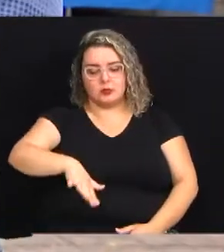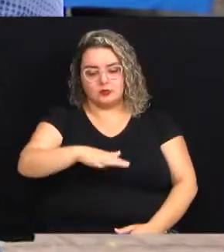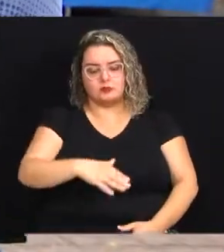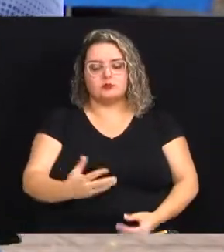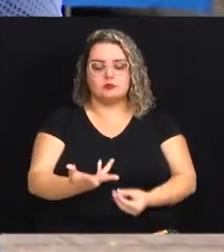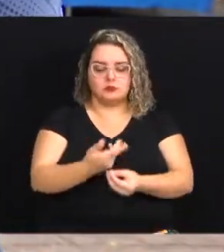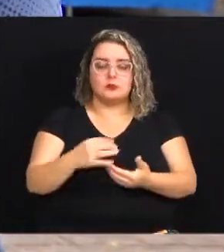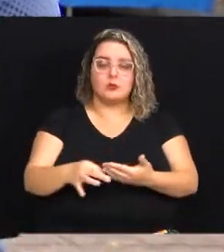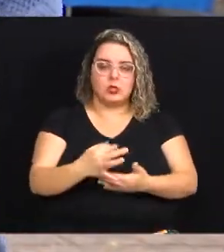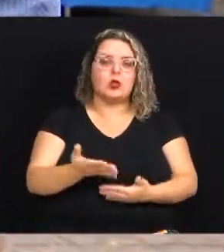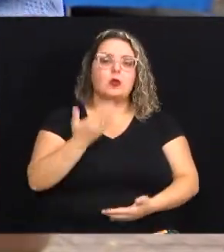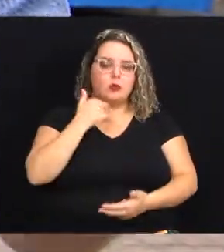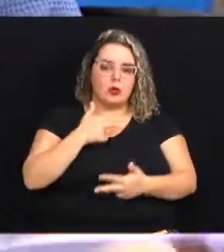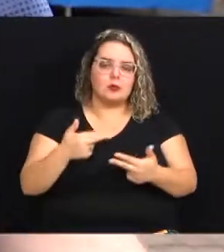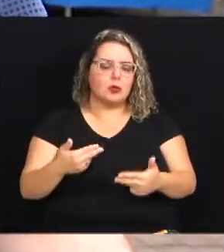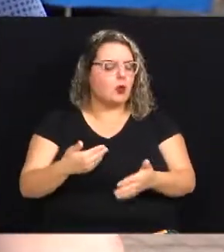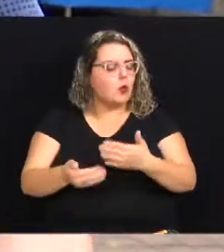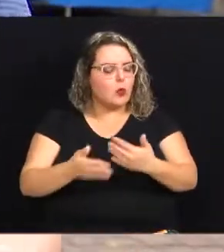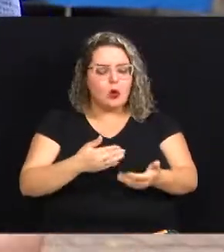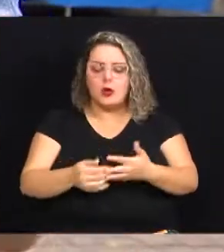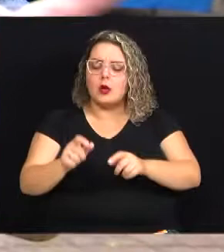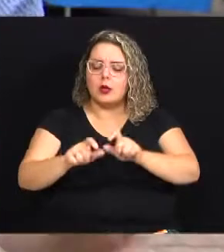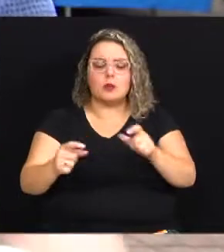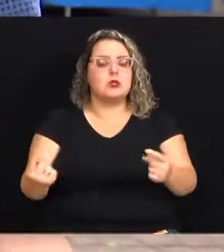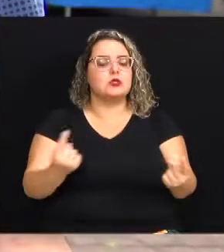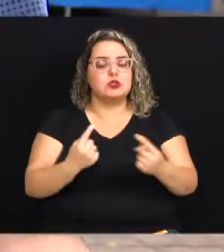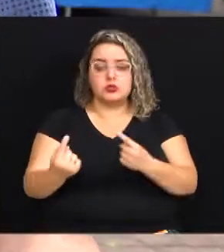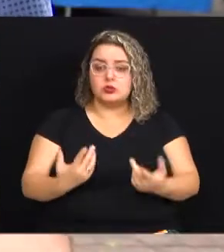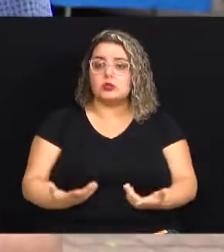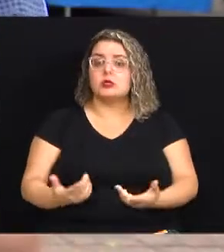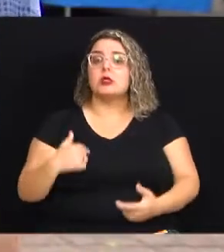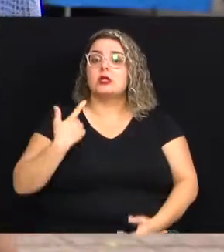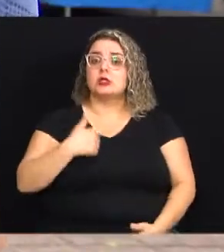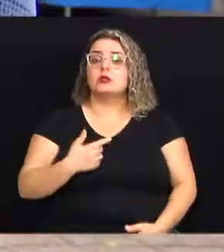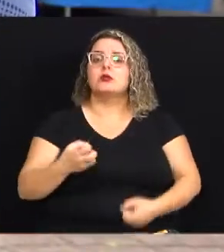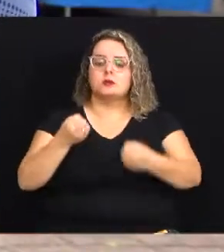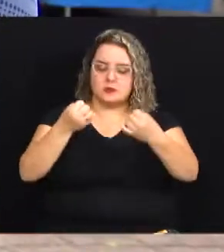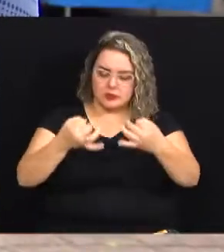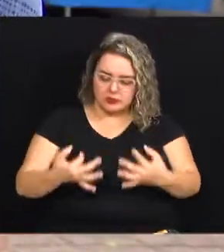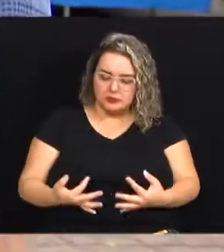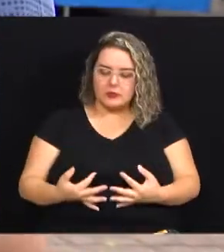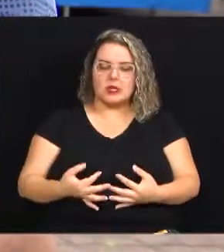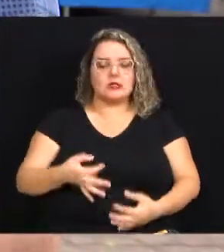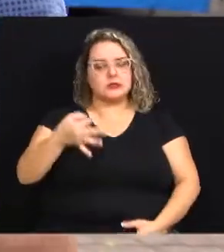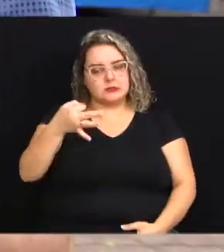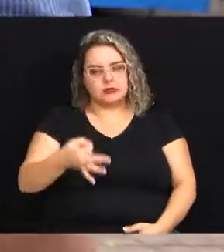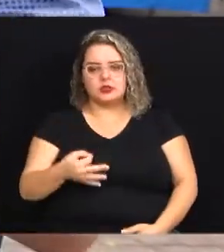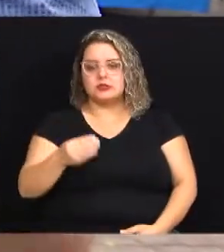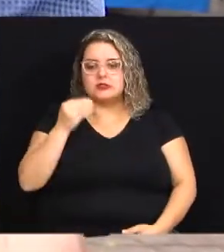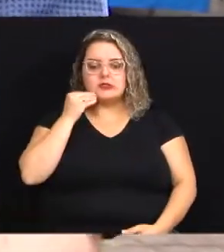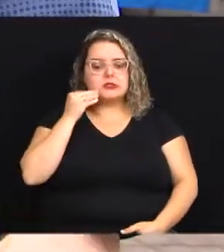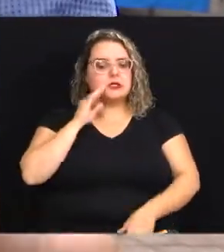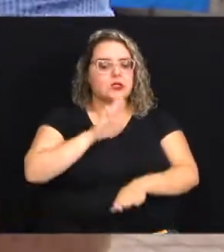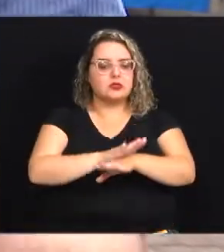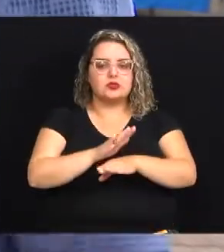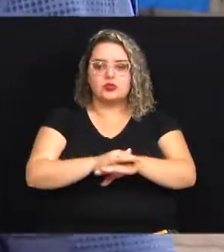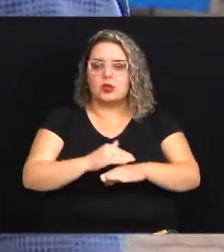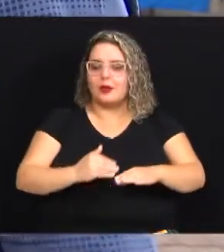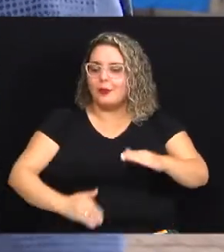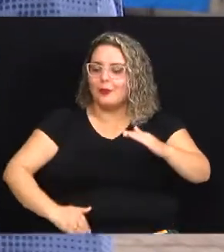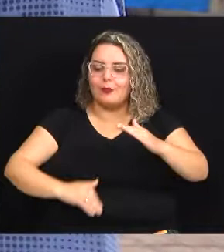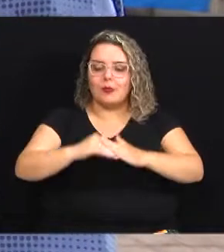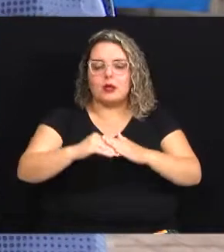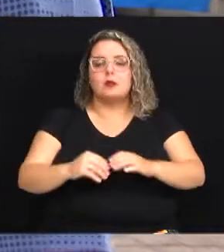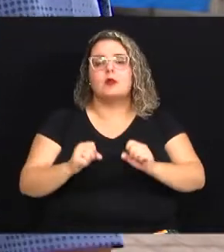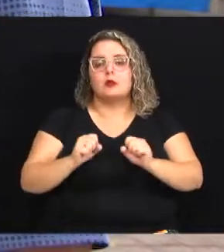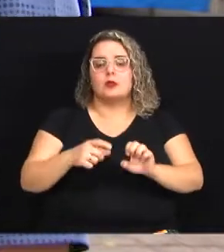sido realmente o artesanato e a alimentação mas qualquer pessoa pode estar nos procurando lá que nós vamos passar direitinho para ela e tentar ajudar o máximo para que ela possa se tornar